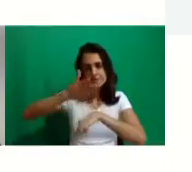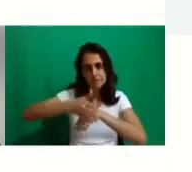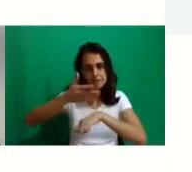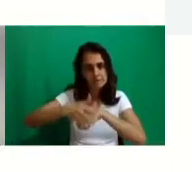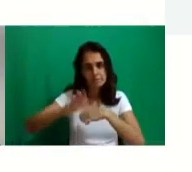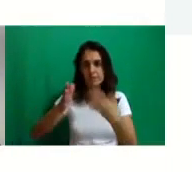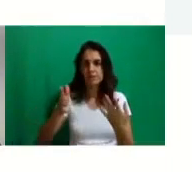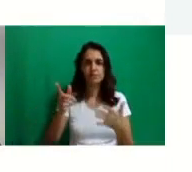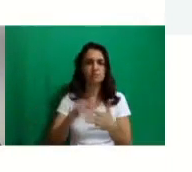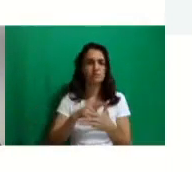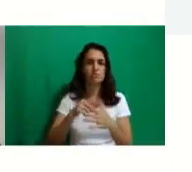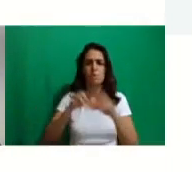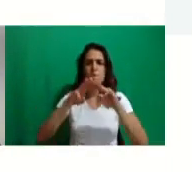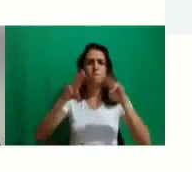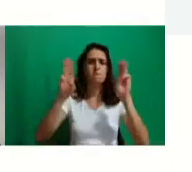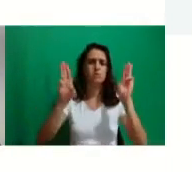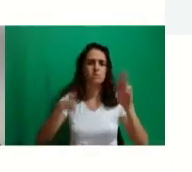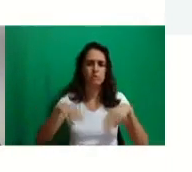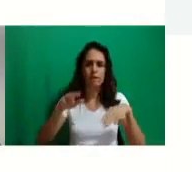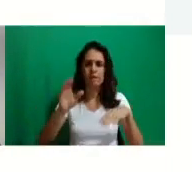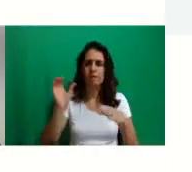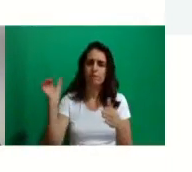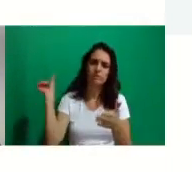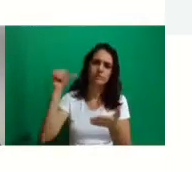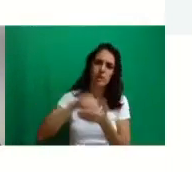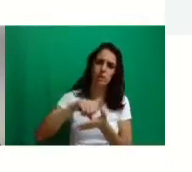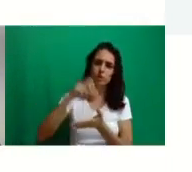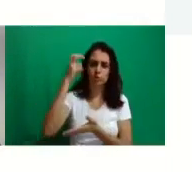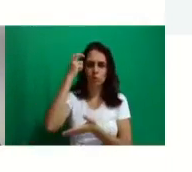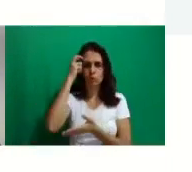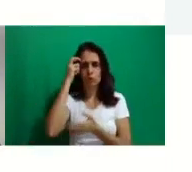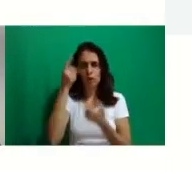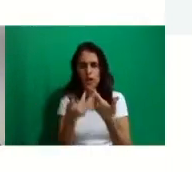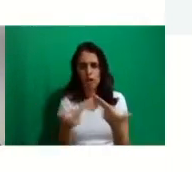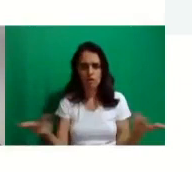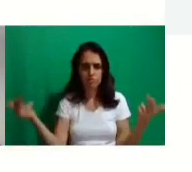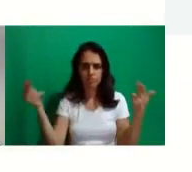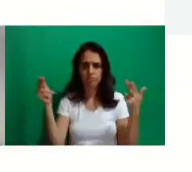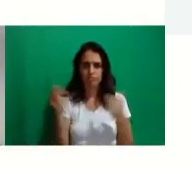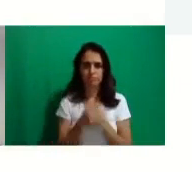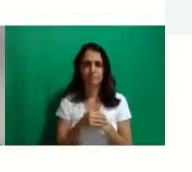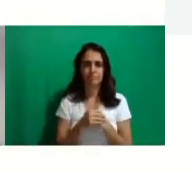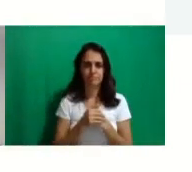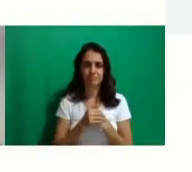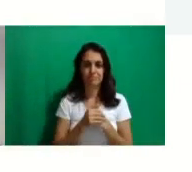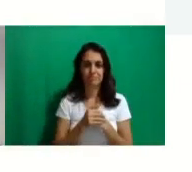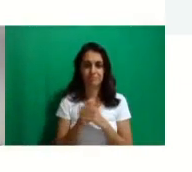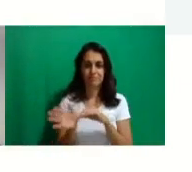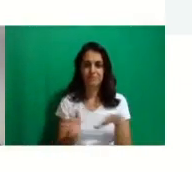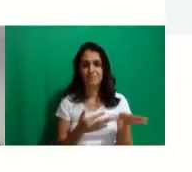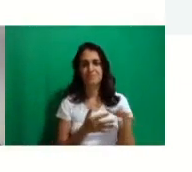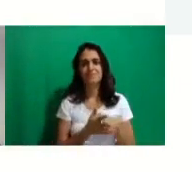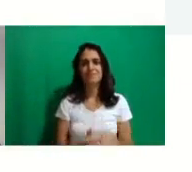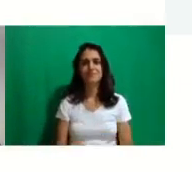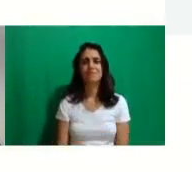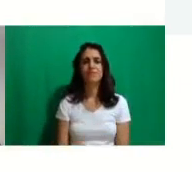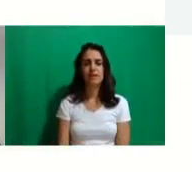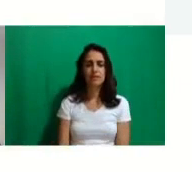museus, centros culturais, e por aí vai. Pode passar, Alessandro, por favor.